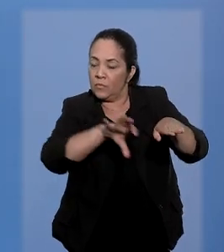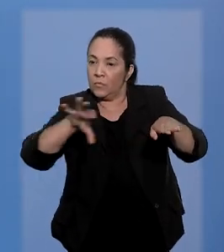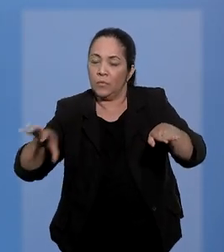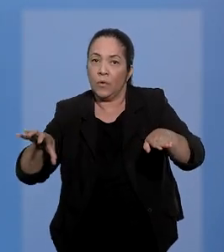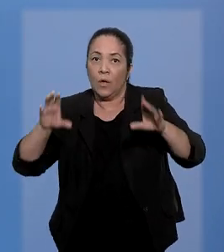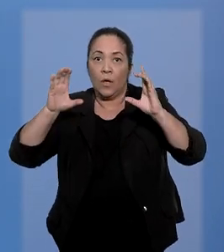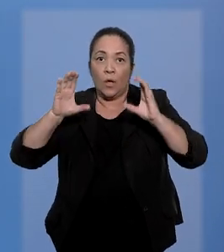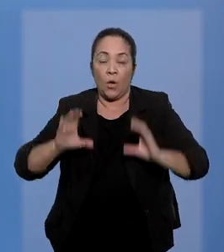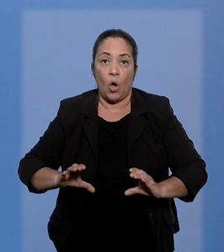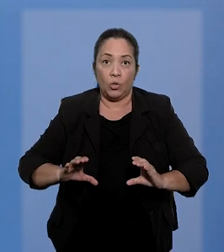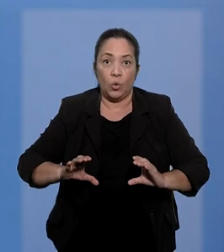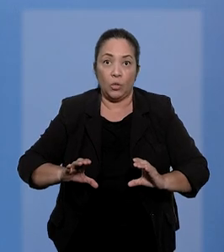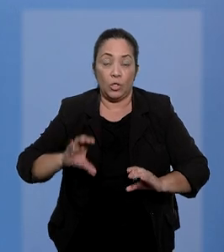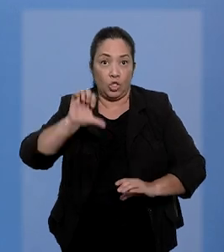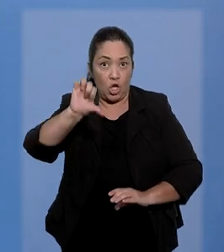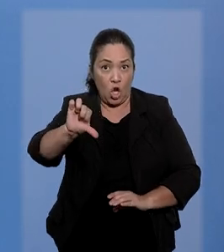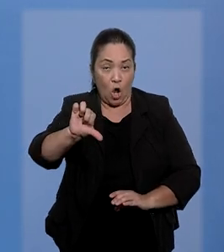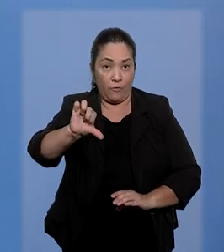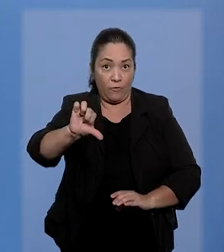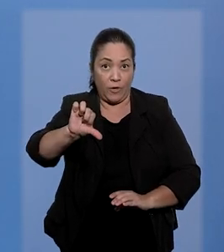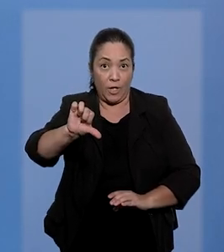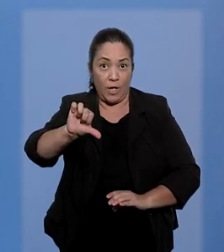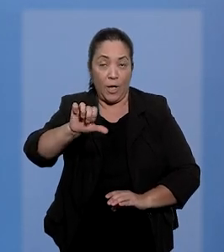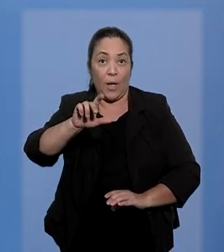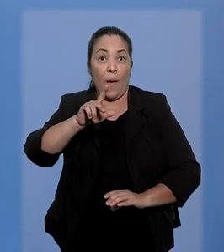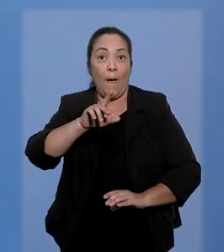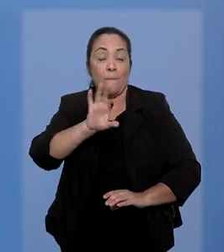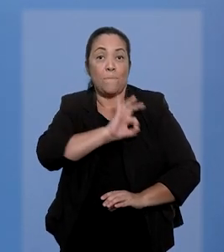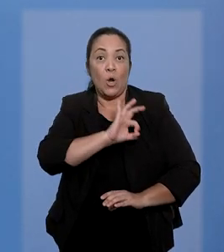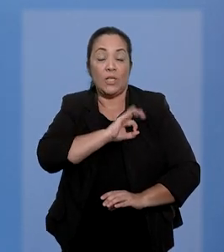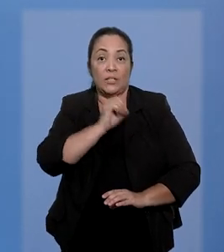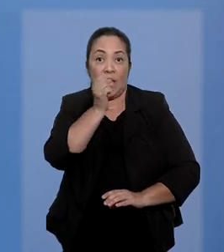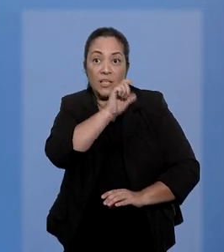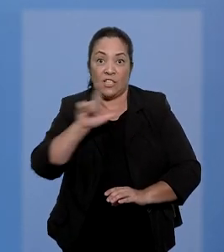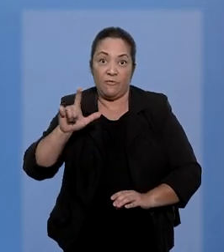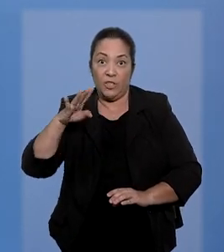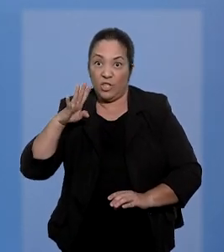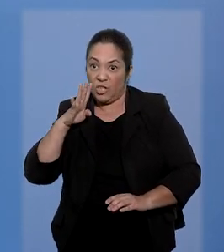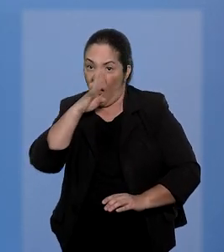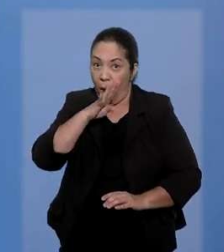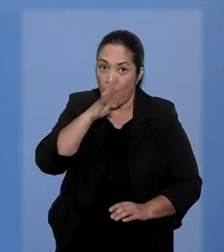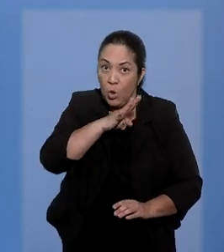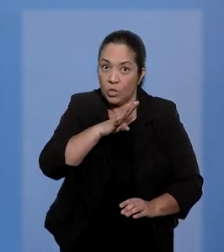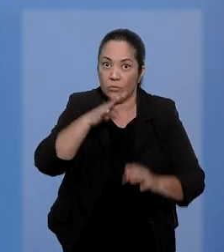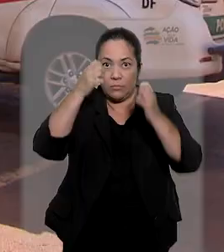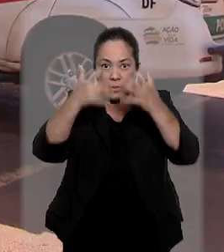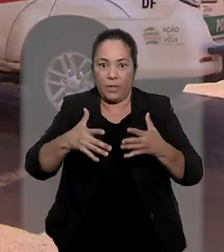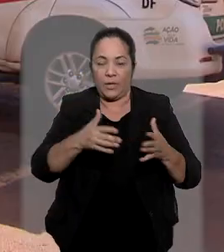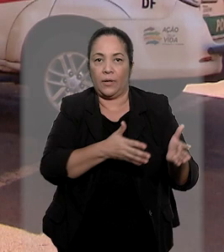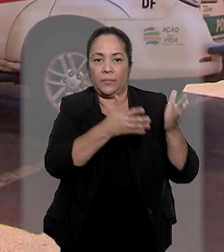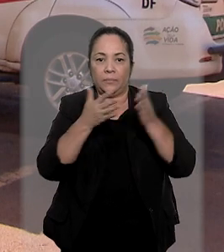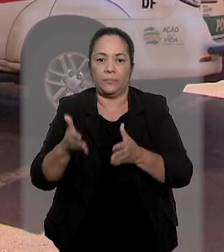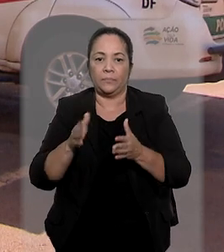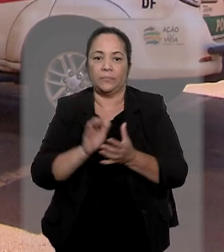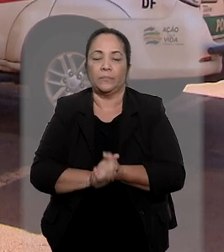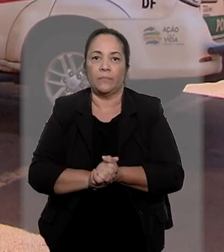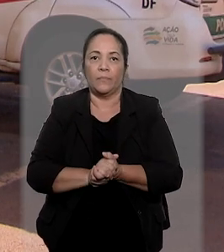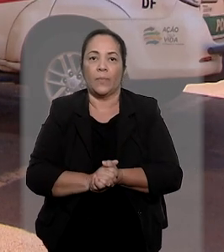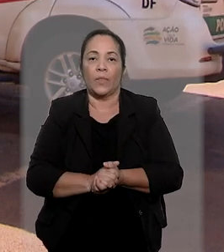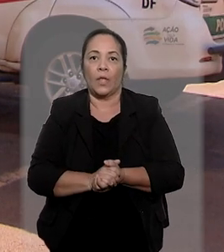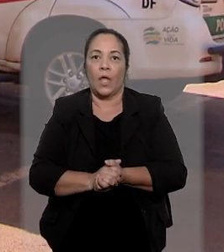da conduta de nove policiais civis de tortura para abuso de autoridade. Entenda. Com a